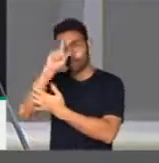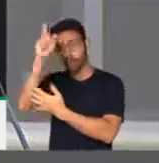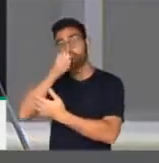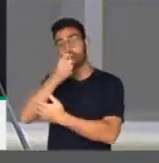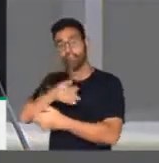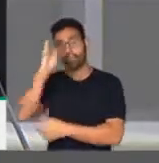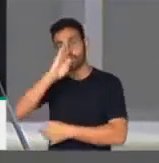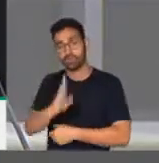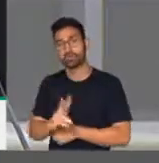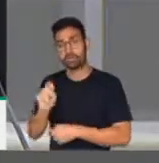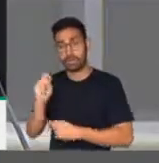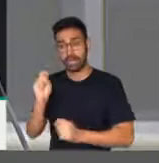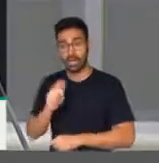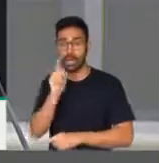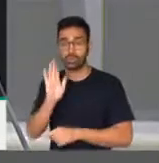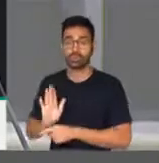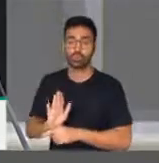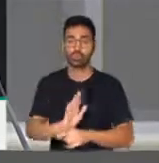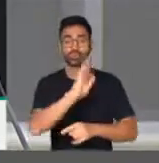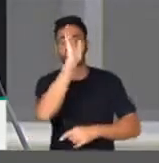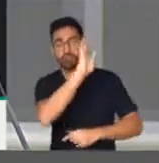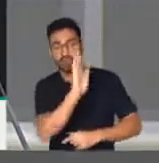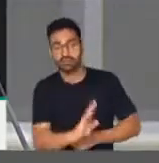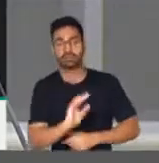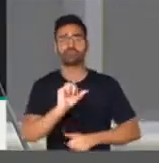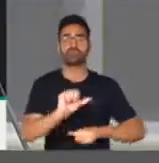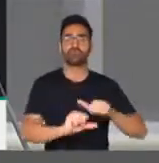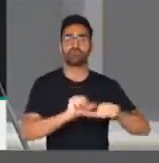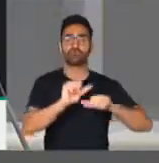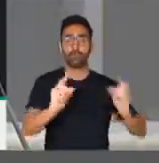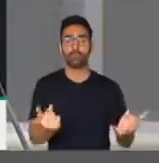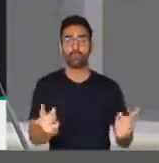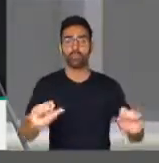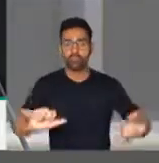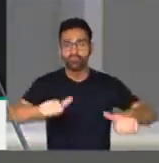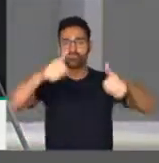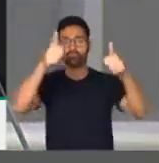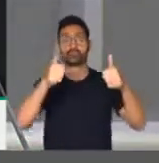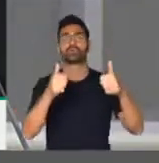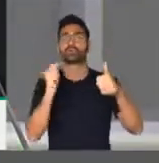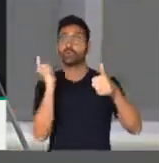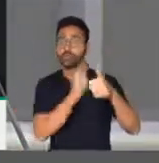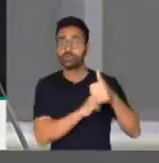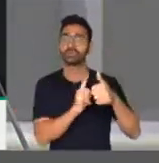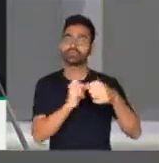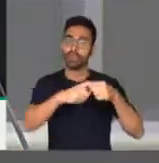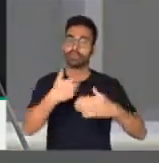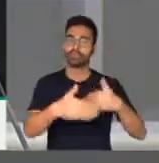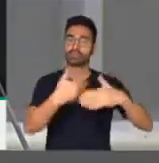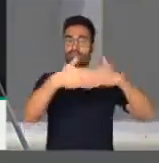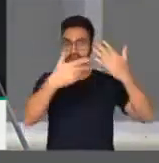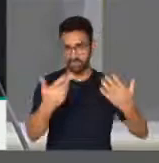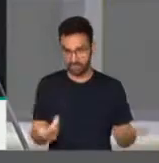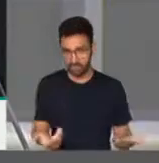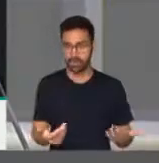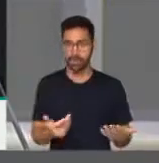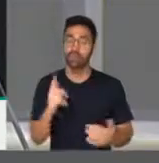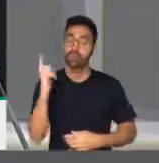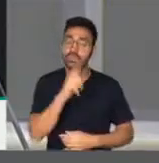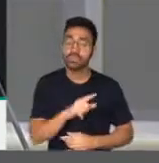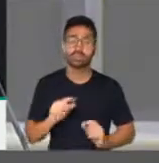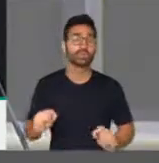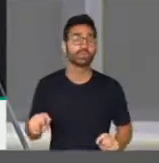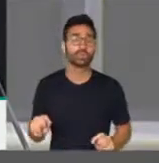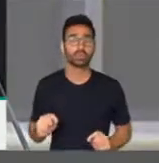Brasil, que vão ajudar o Brasil a recuperar-se, a ter um encontro com o desenvolvimento, um encontro com a sua